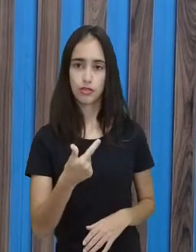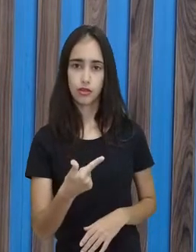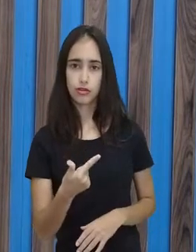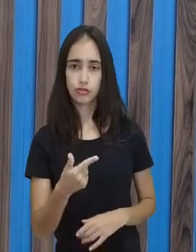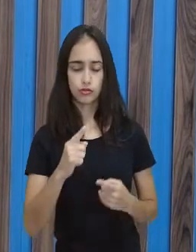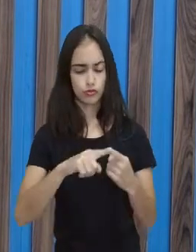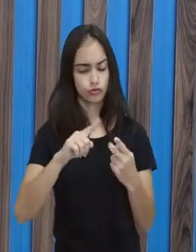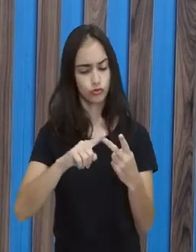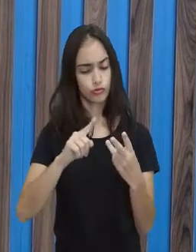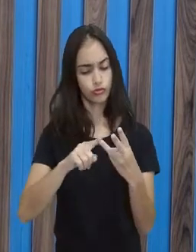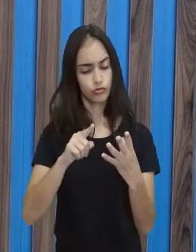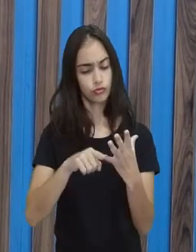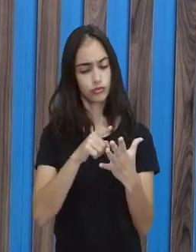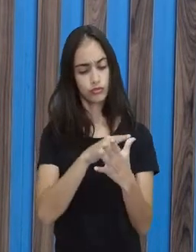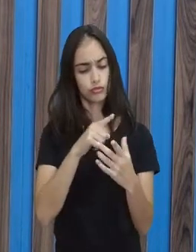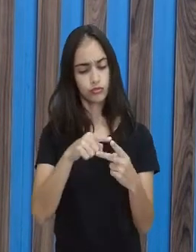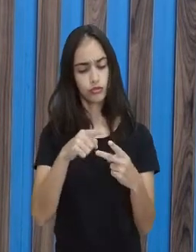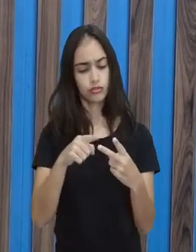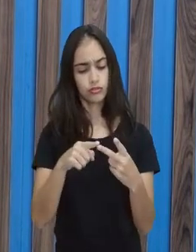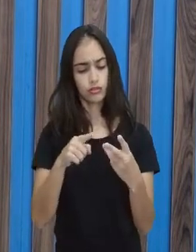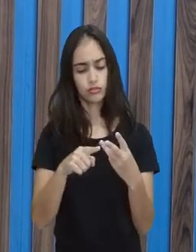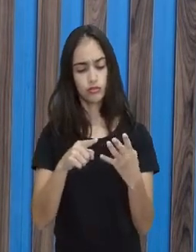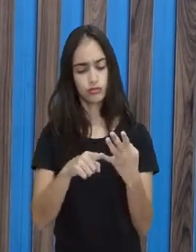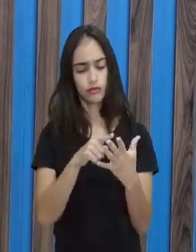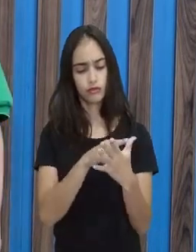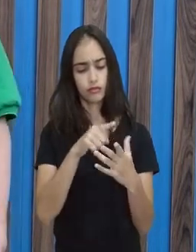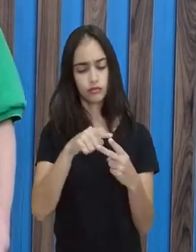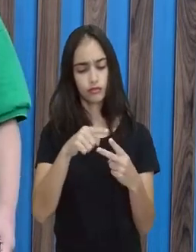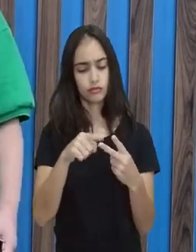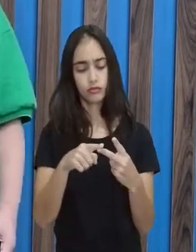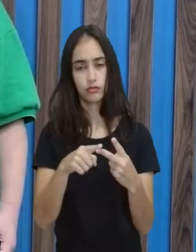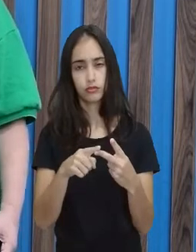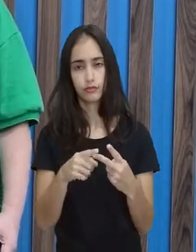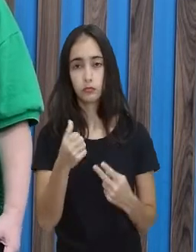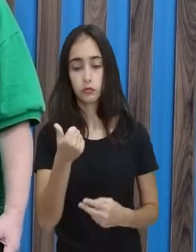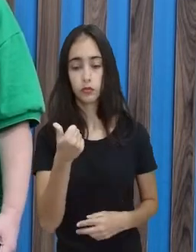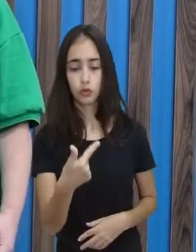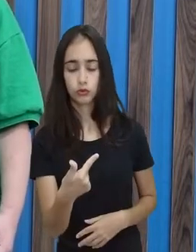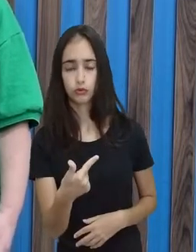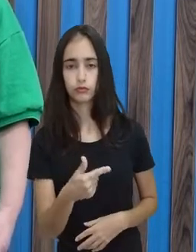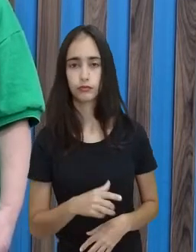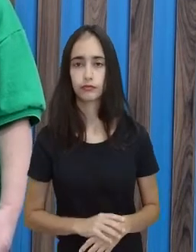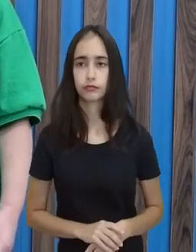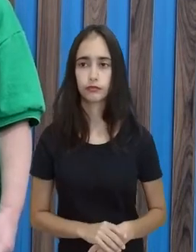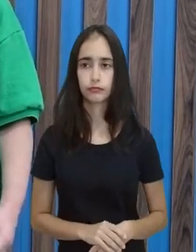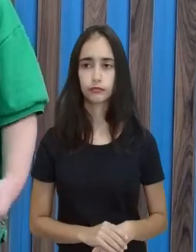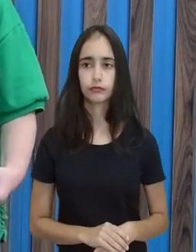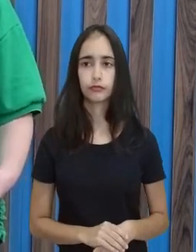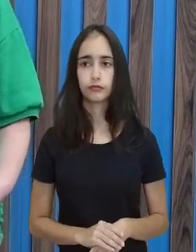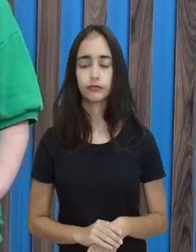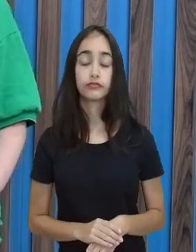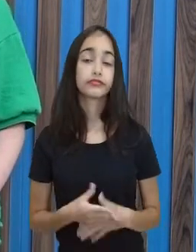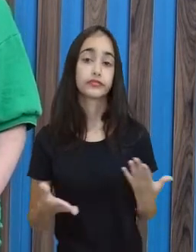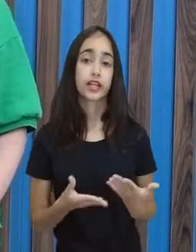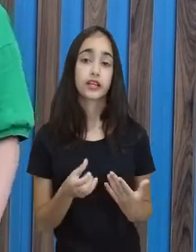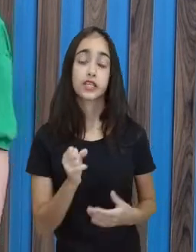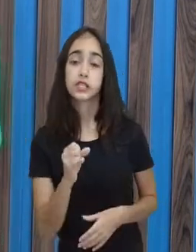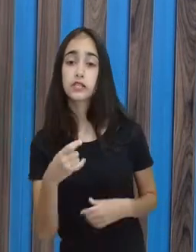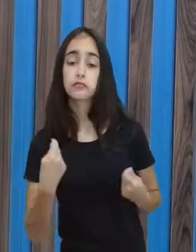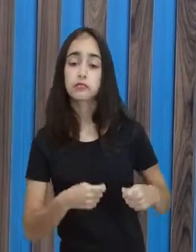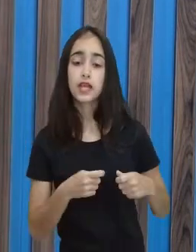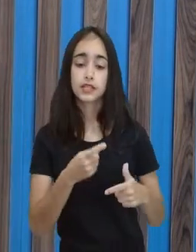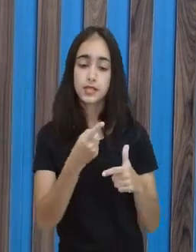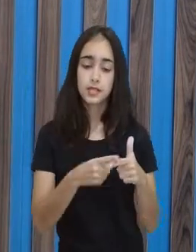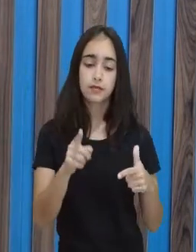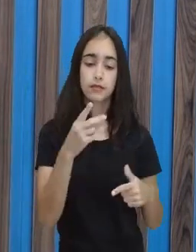sete, oito, nove, dez, onze, doze. Eu tenho exatamente doze. Se eu vou dividir por dois,